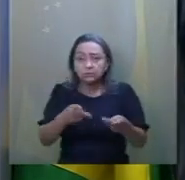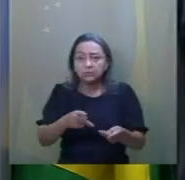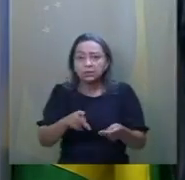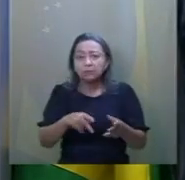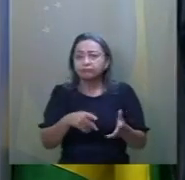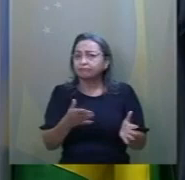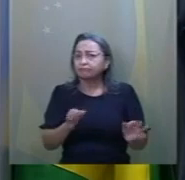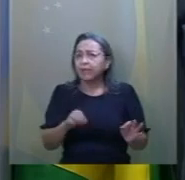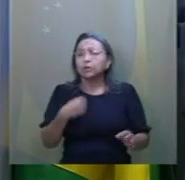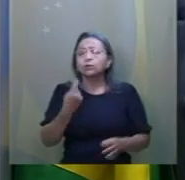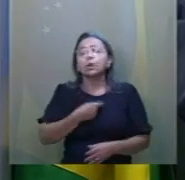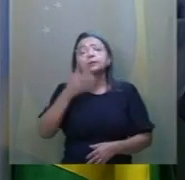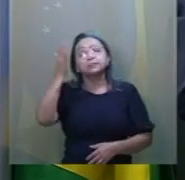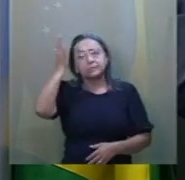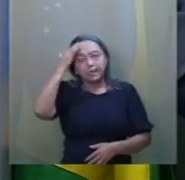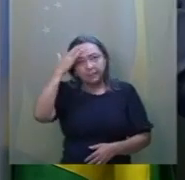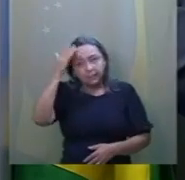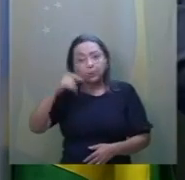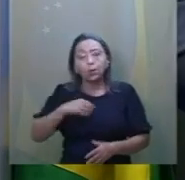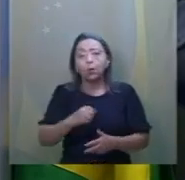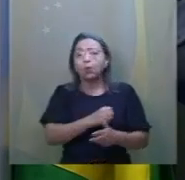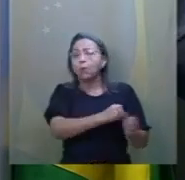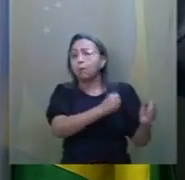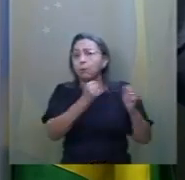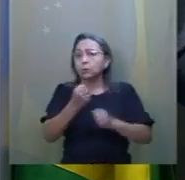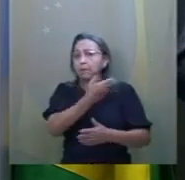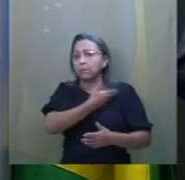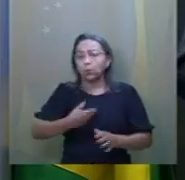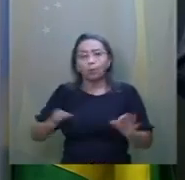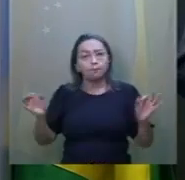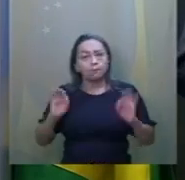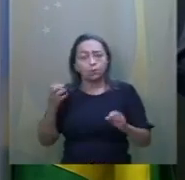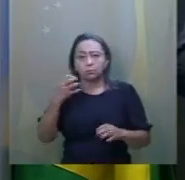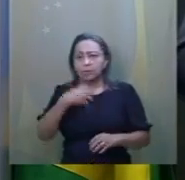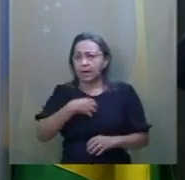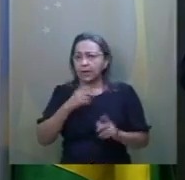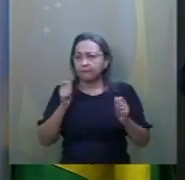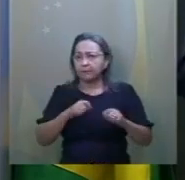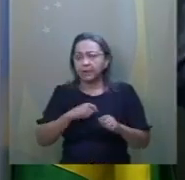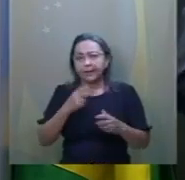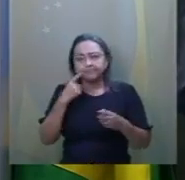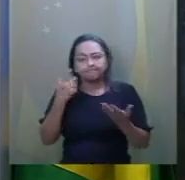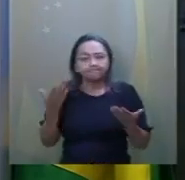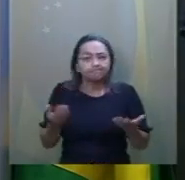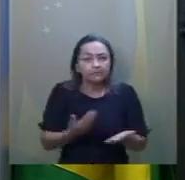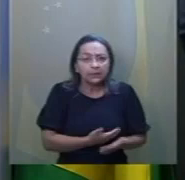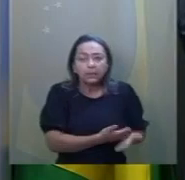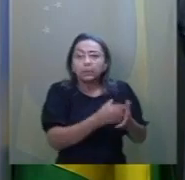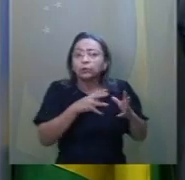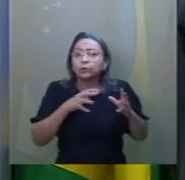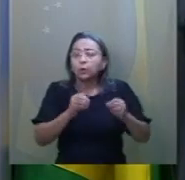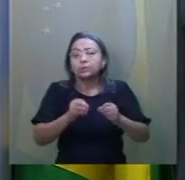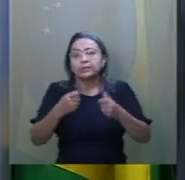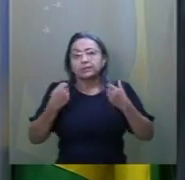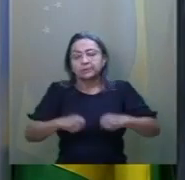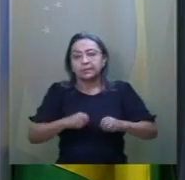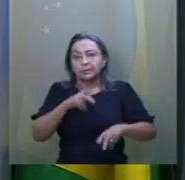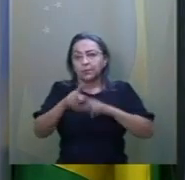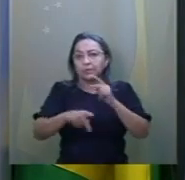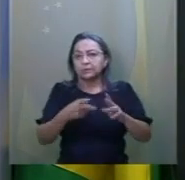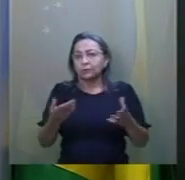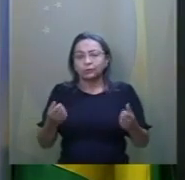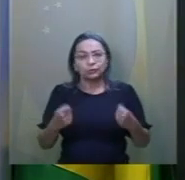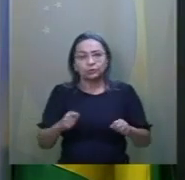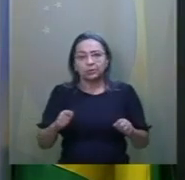nós sabemos que o poder público não tinha condição de prover todas as necessidades da população.